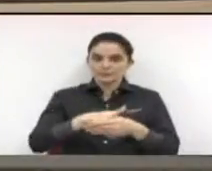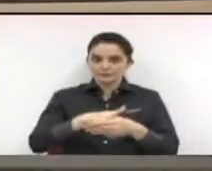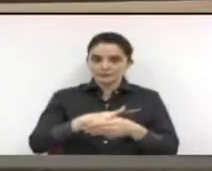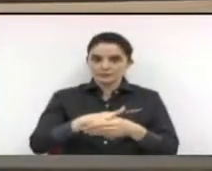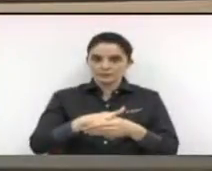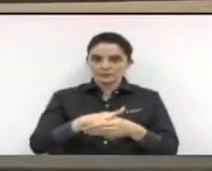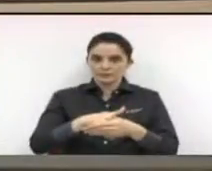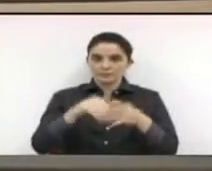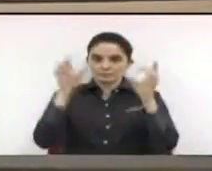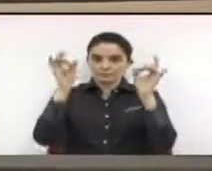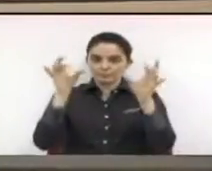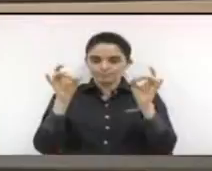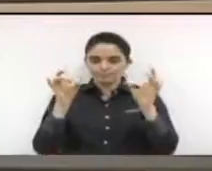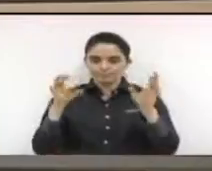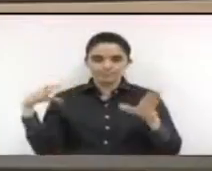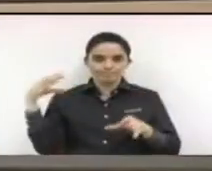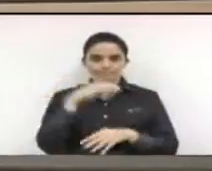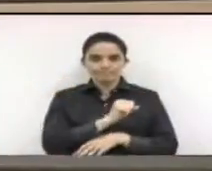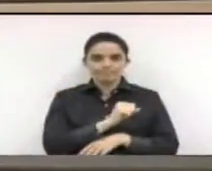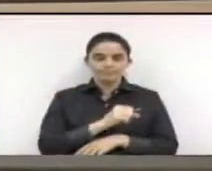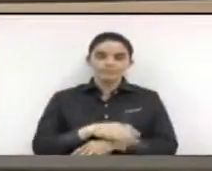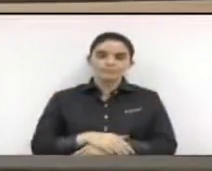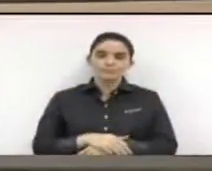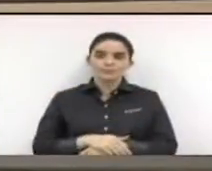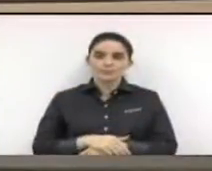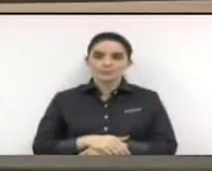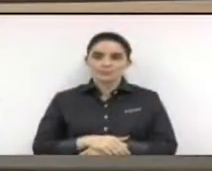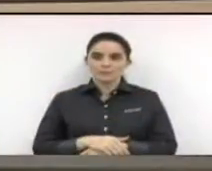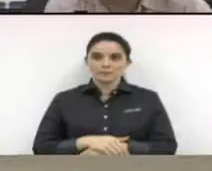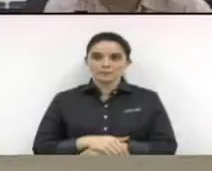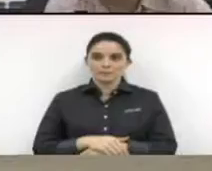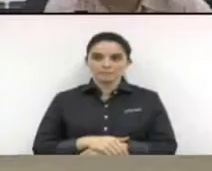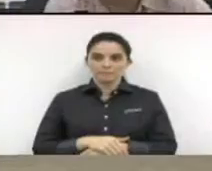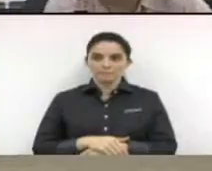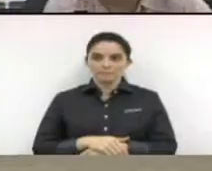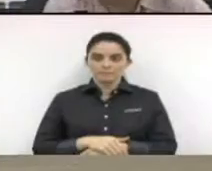em urgência especial. A matéria a ser lida, senhor secretário.